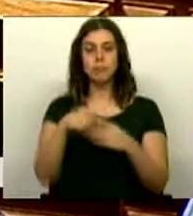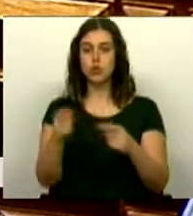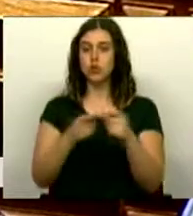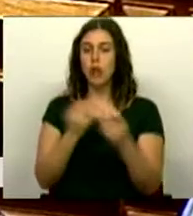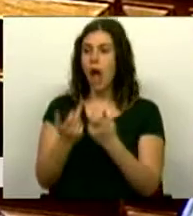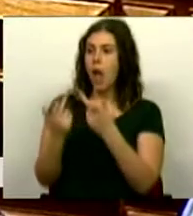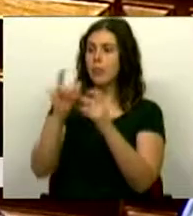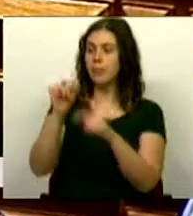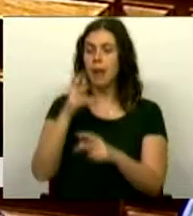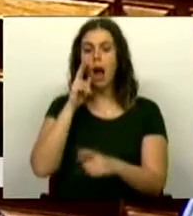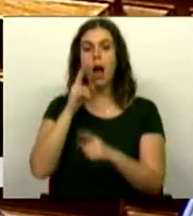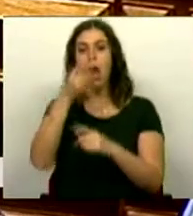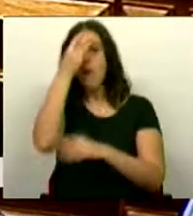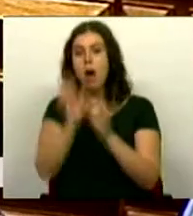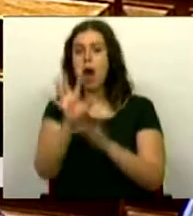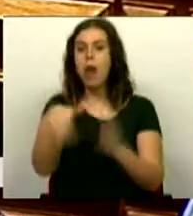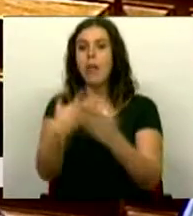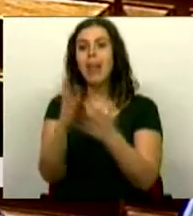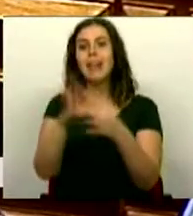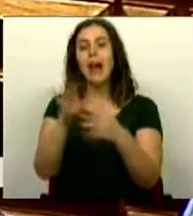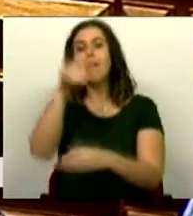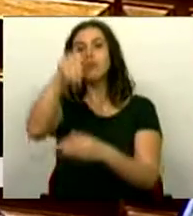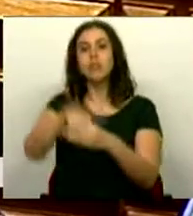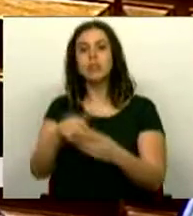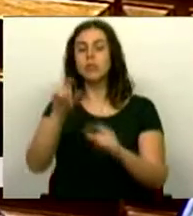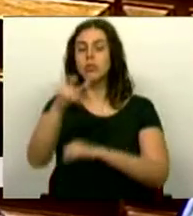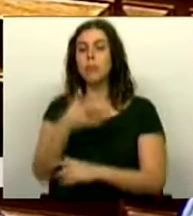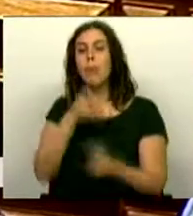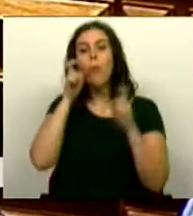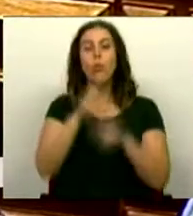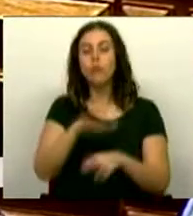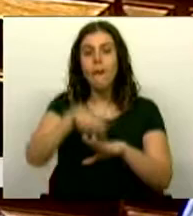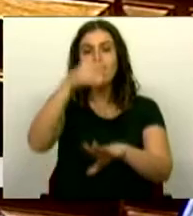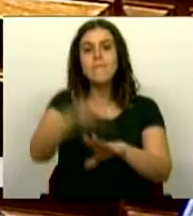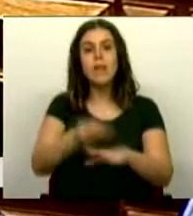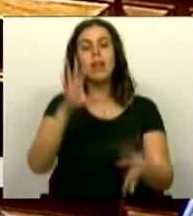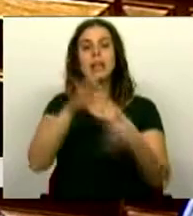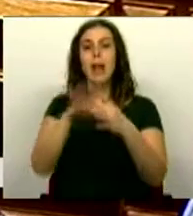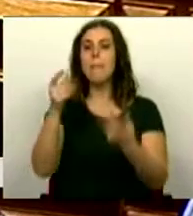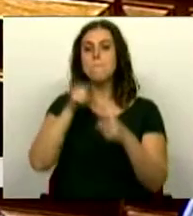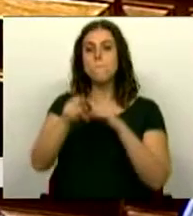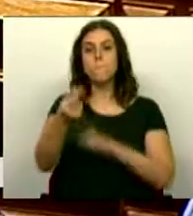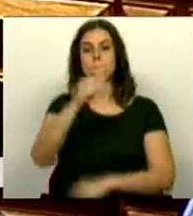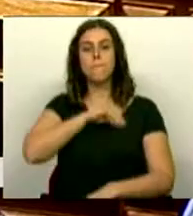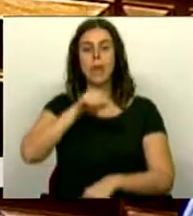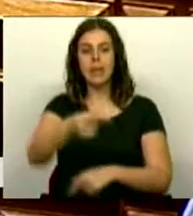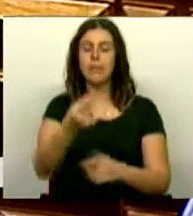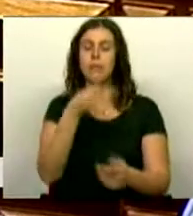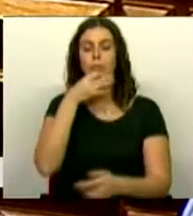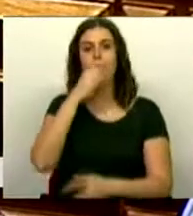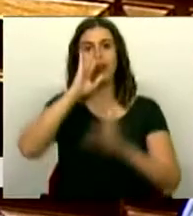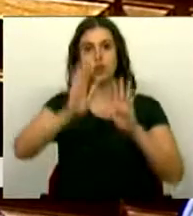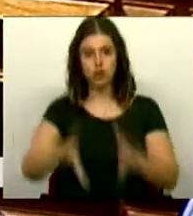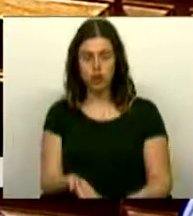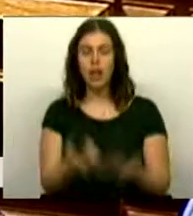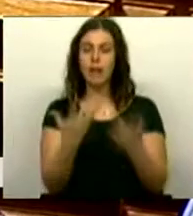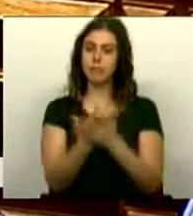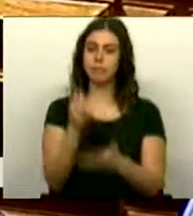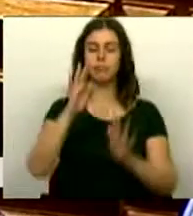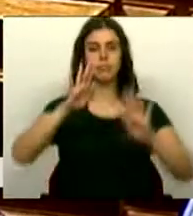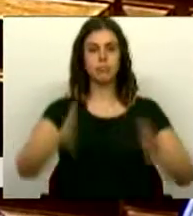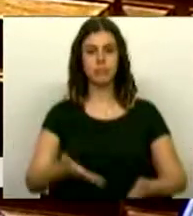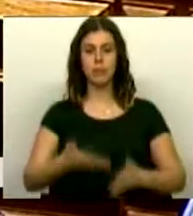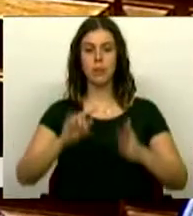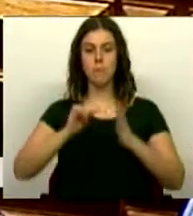de ativos e consultores em matéria de votação, reforçar o controle acionista sobre a política remuneratória, como já aqui foi referenciado e evidenciado